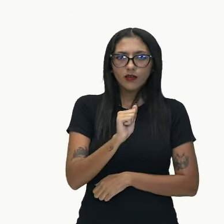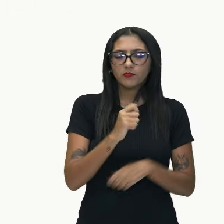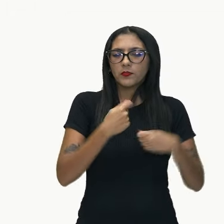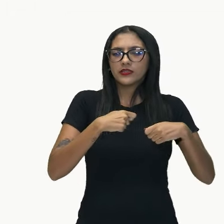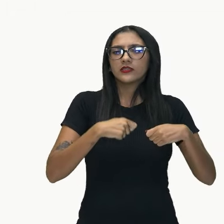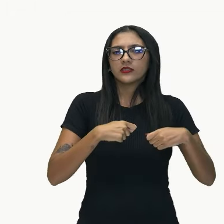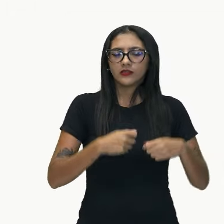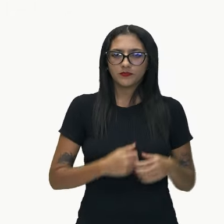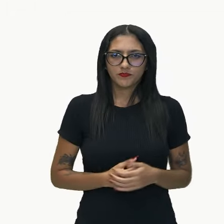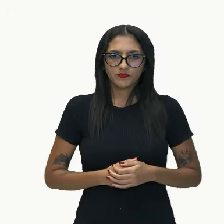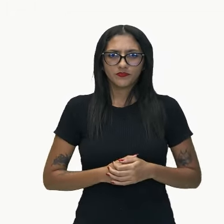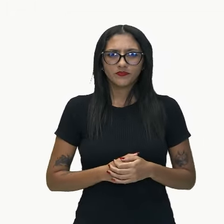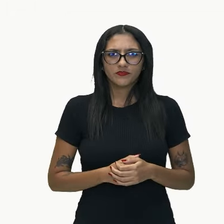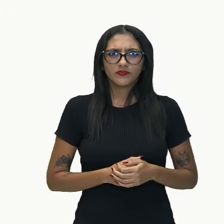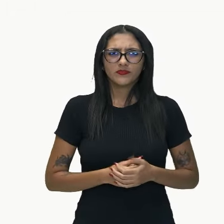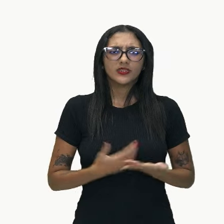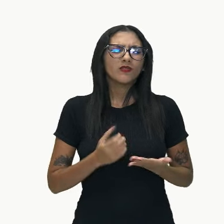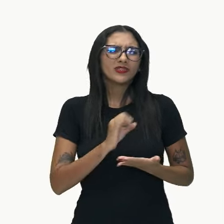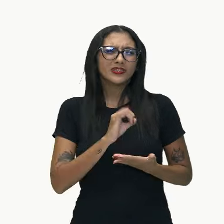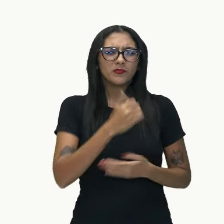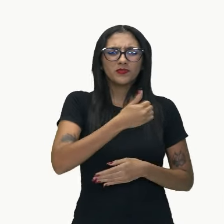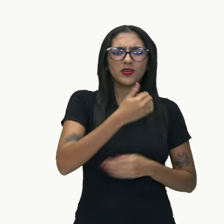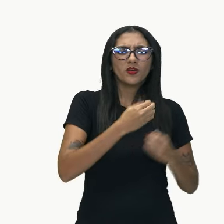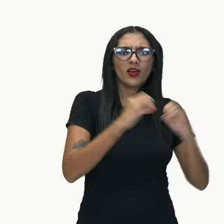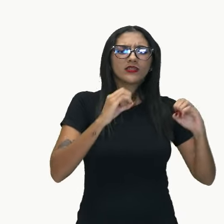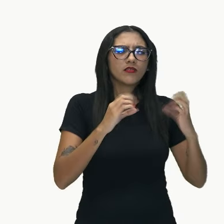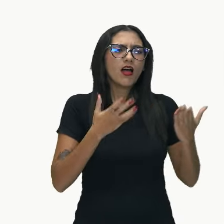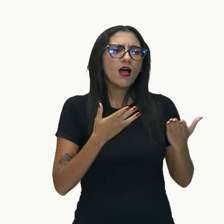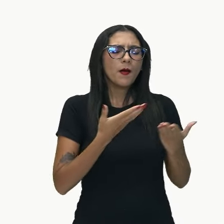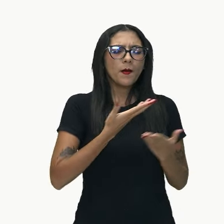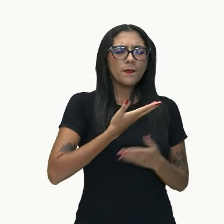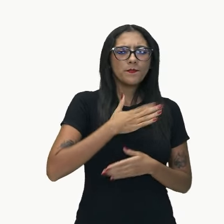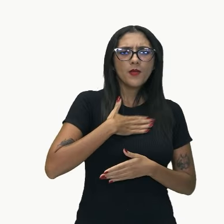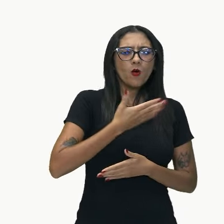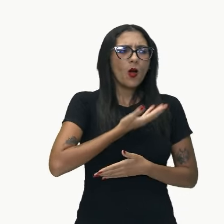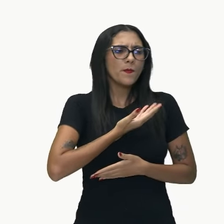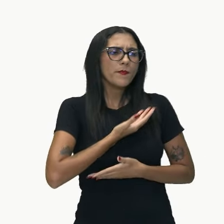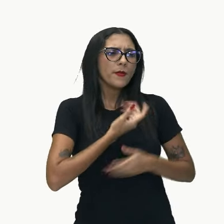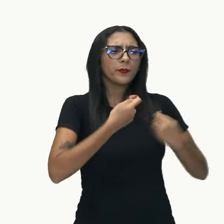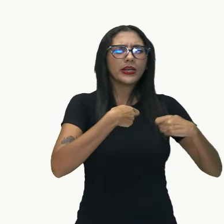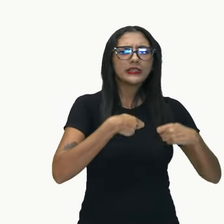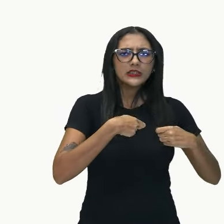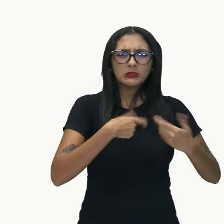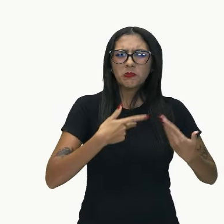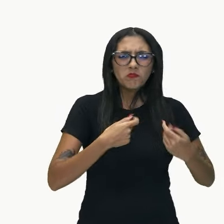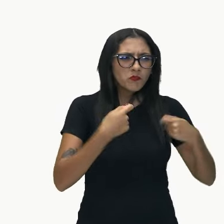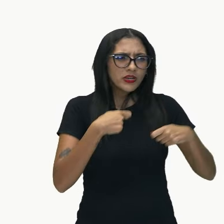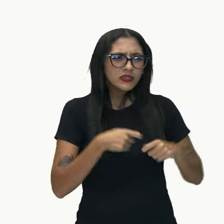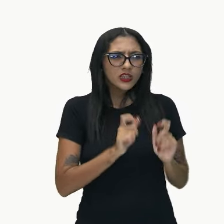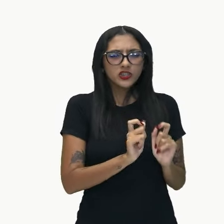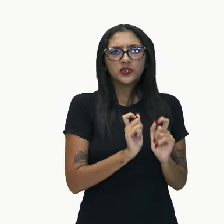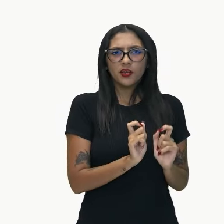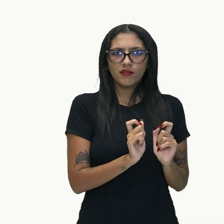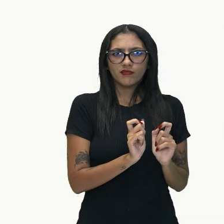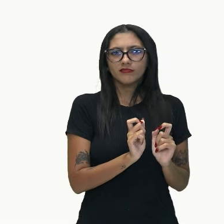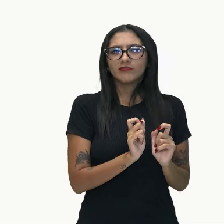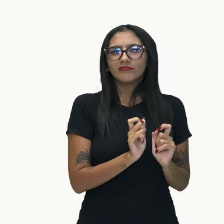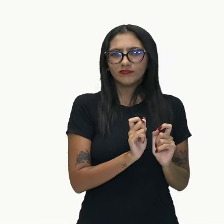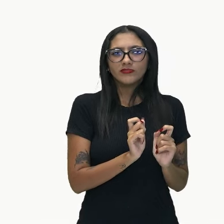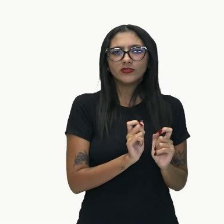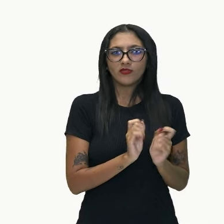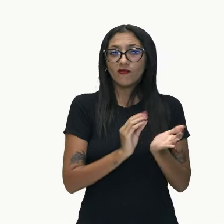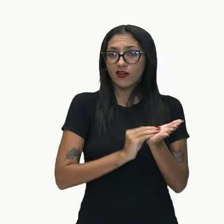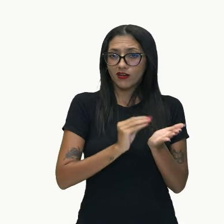assim na informação, ei, meu amigo precisa, vocês vão olhar para mim e vão dizer de que, professora? é isso aí. Então, isso já